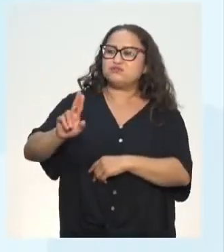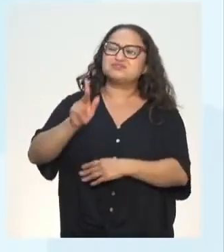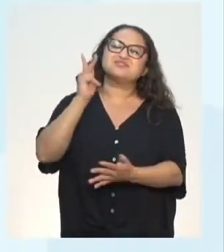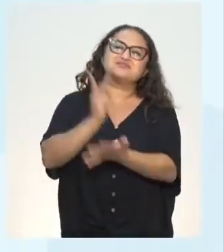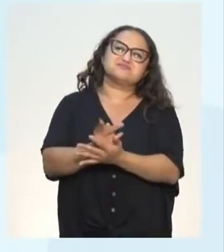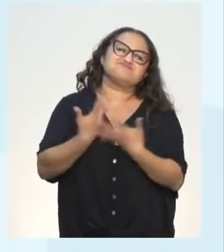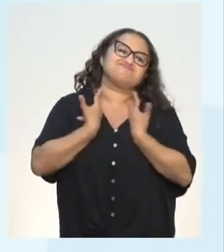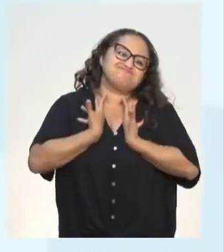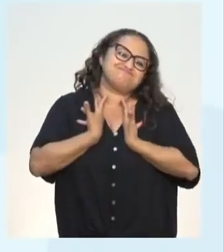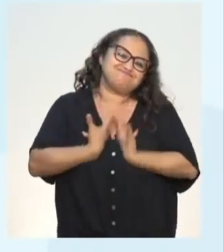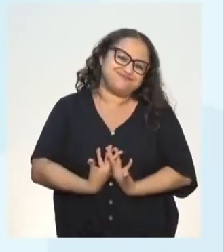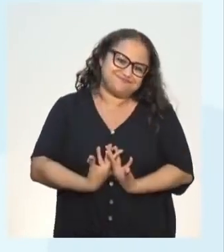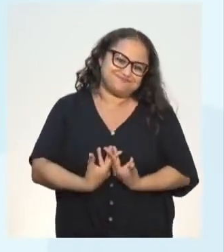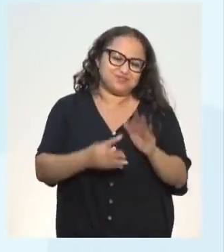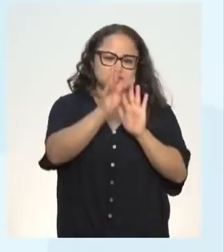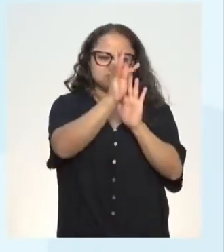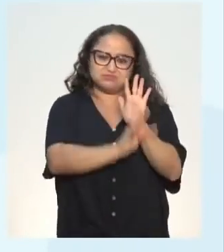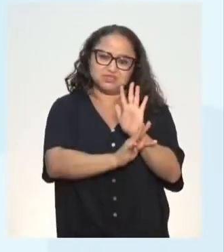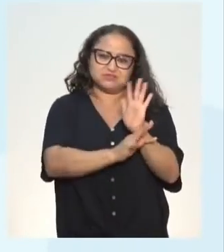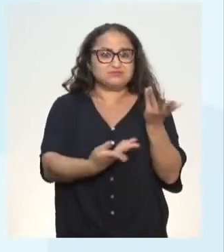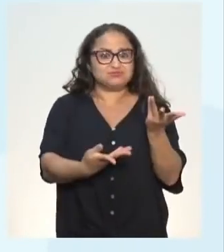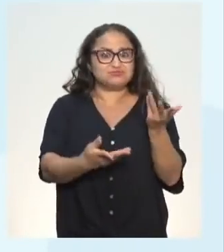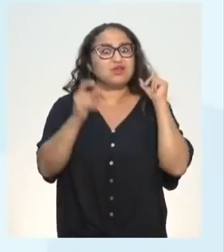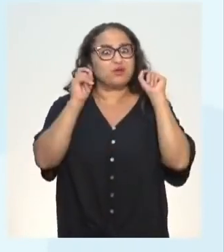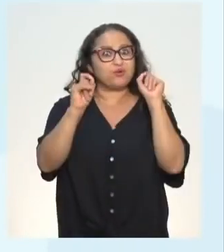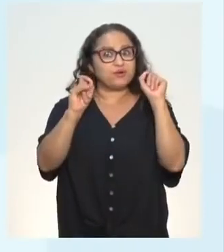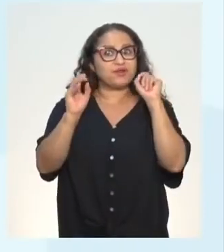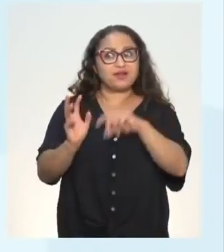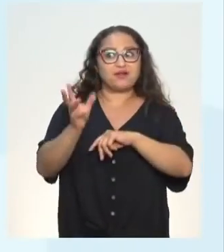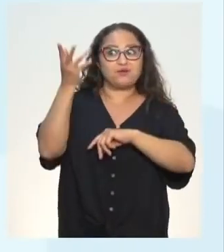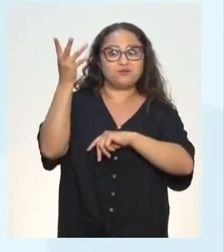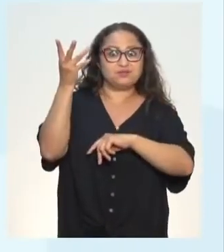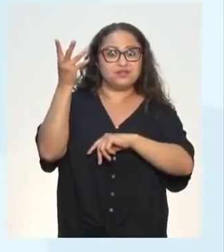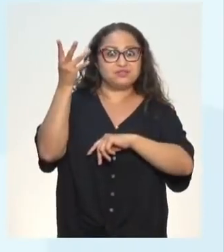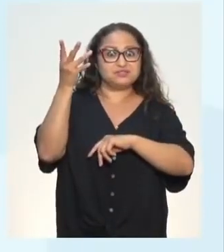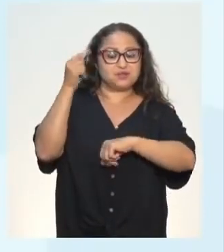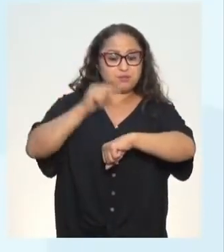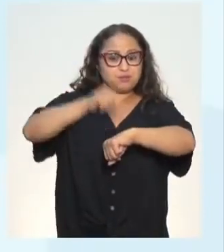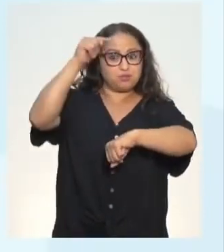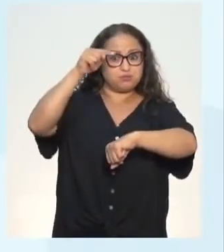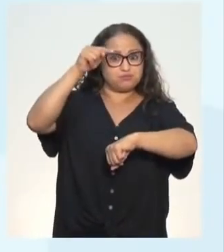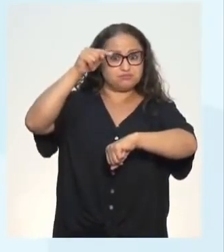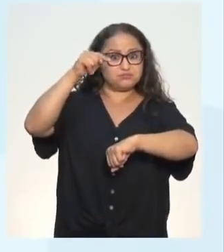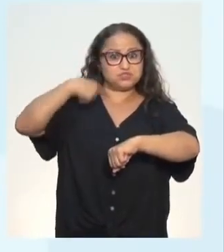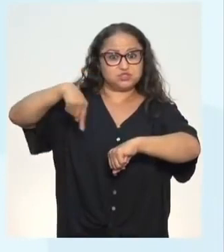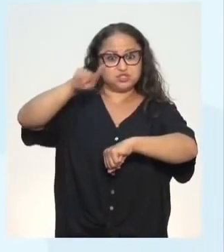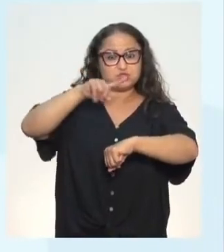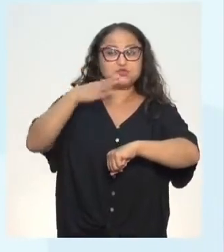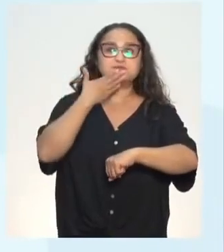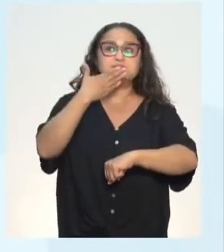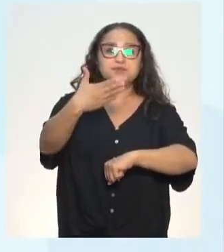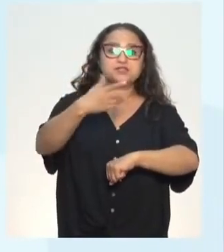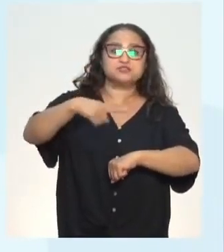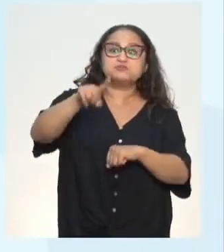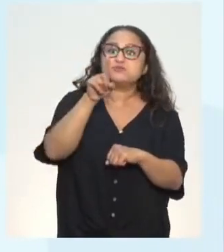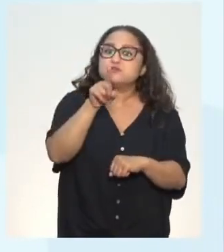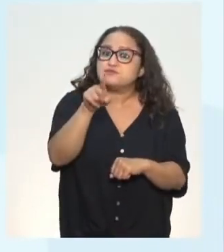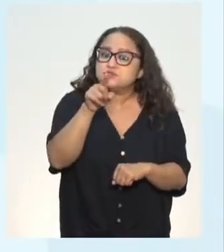cansativo. E é o que acontece no momento em que a gente pede para vocês